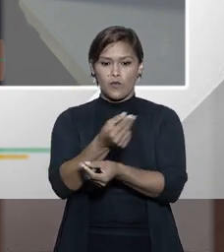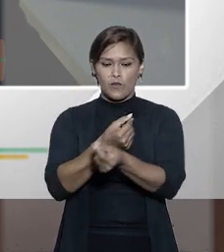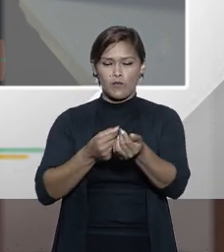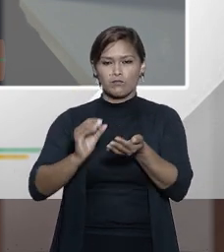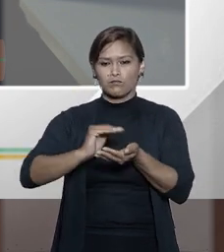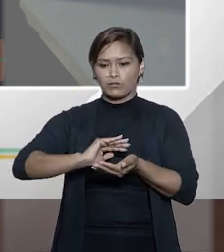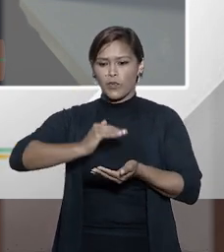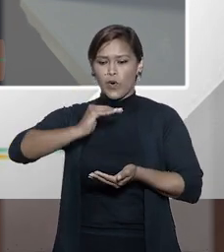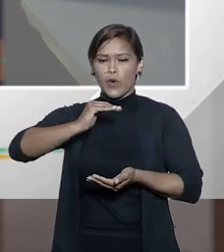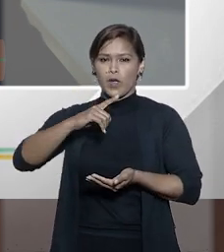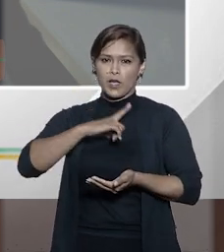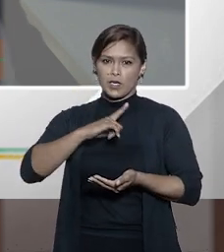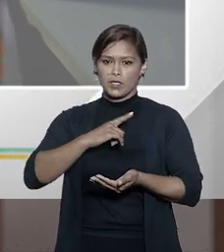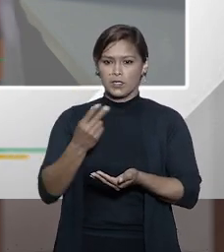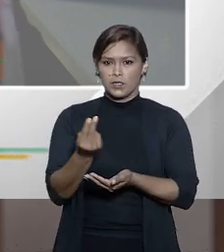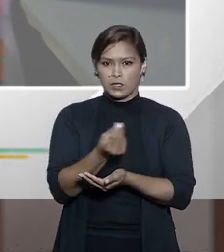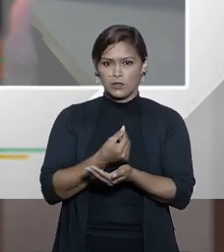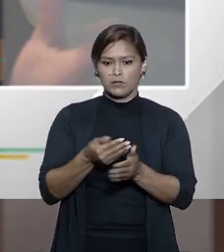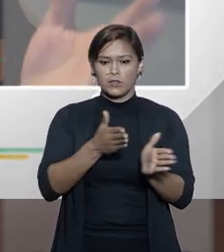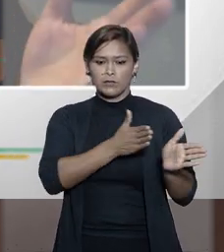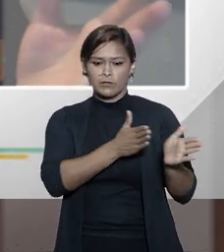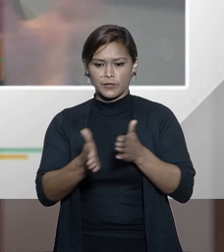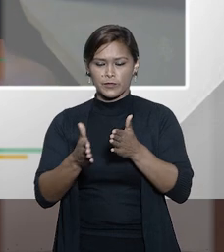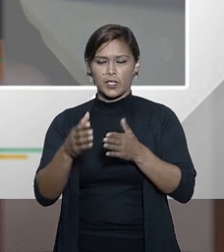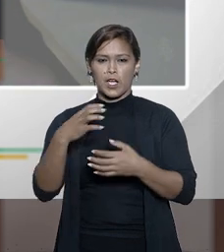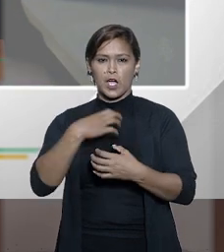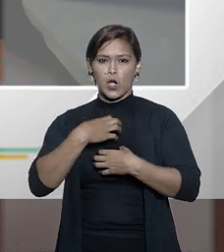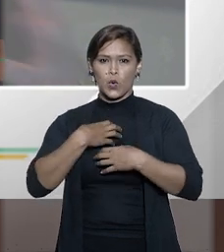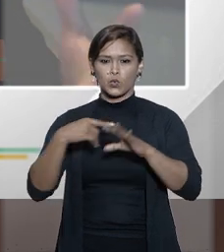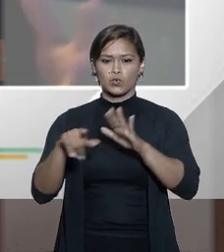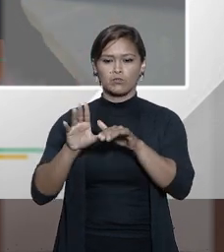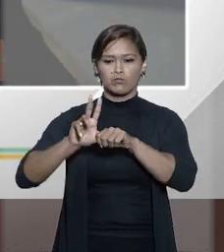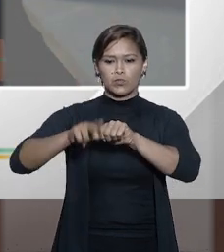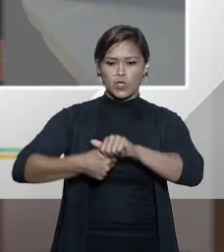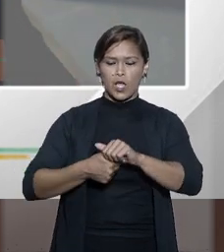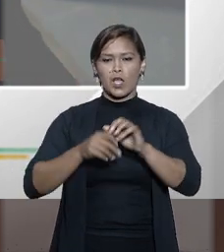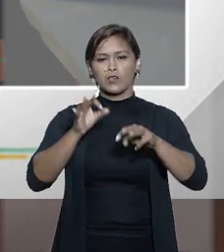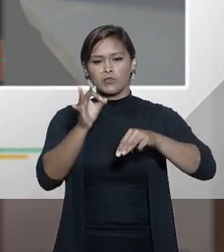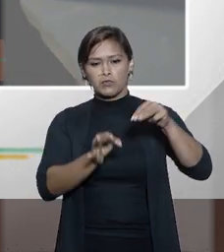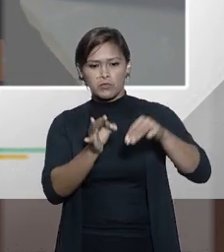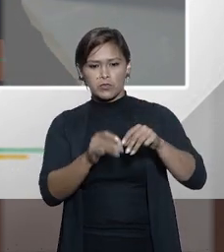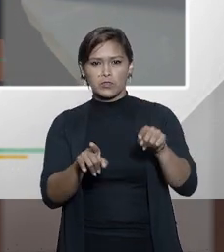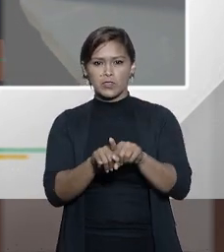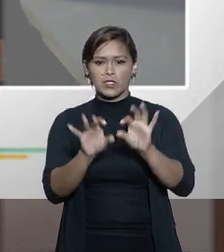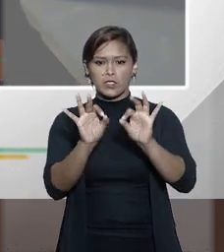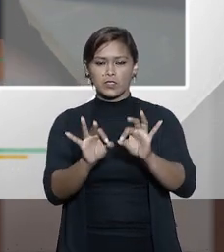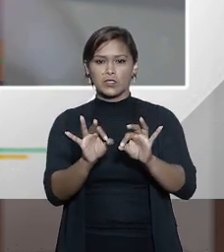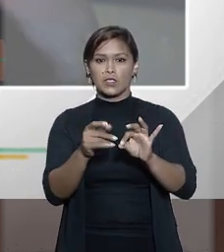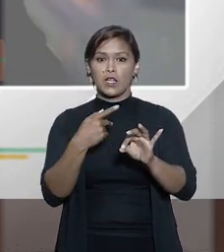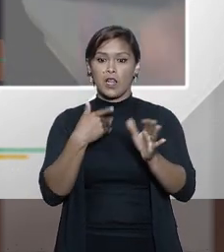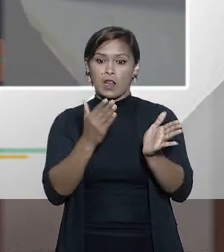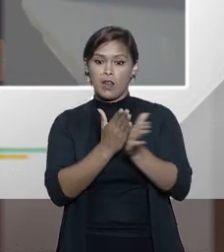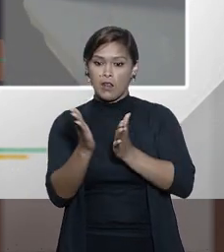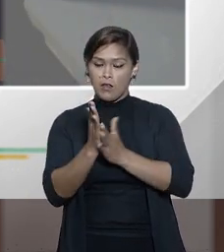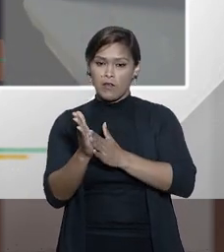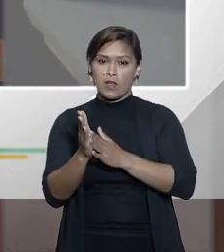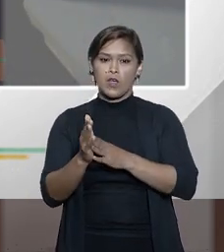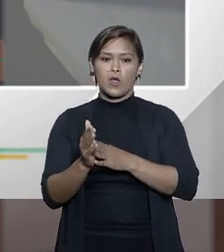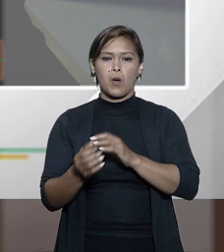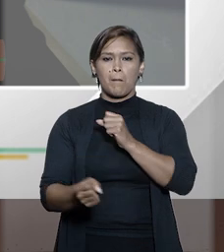de dinheiro que já foi desviada de algum modo da jurisdição nacional levada para fora seja como